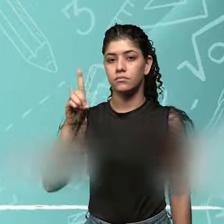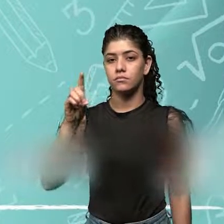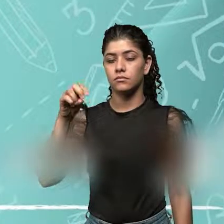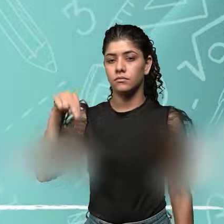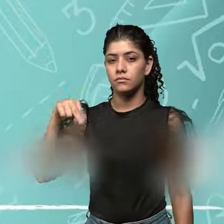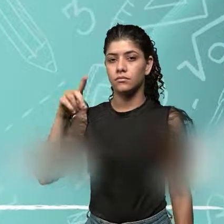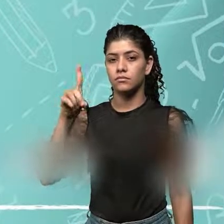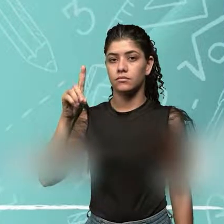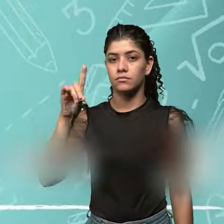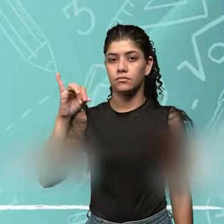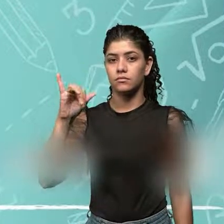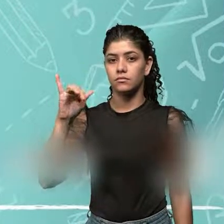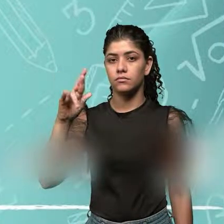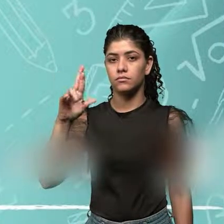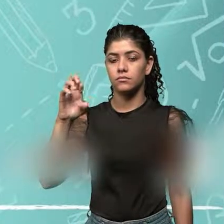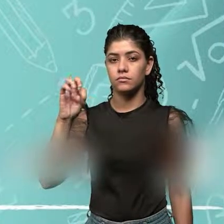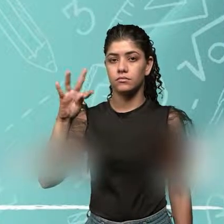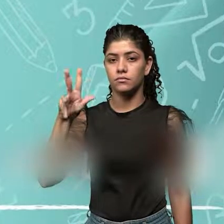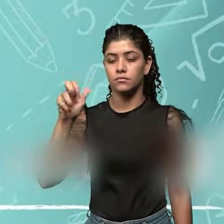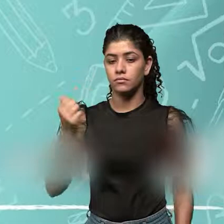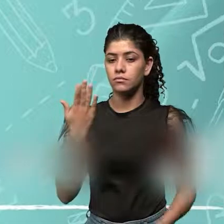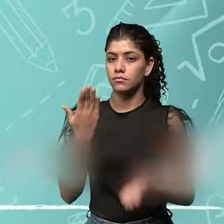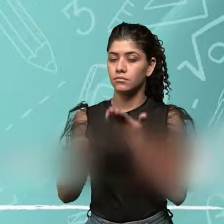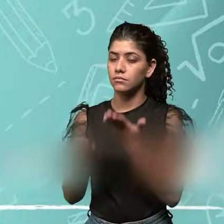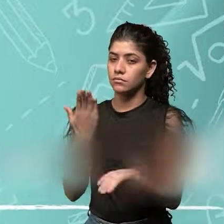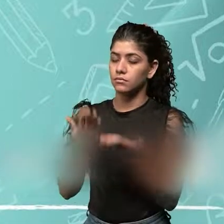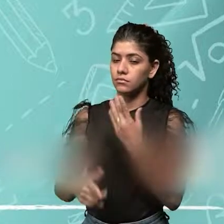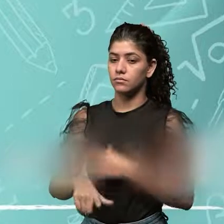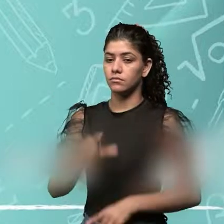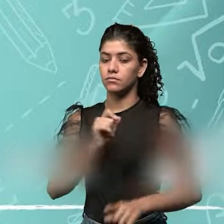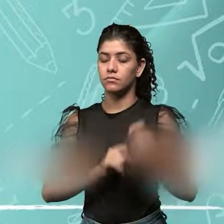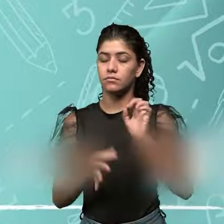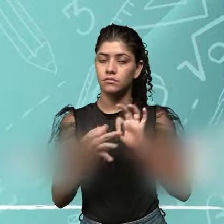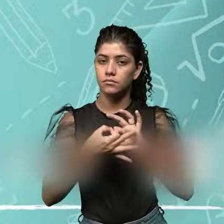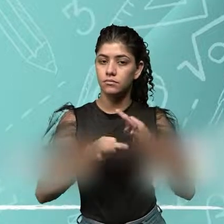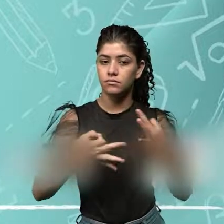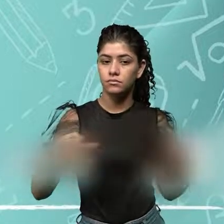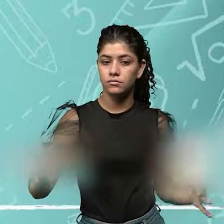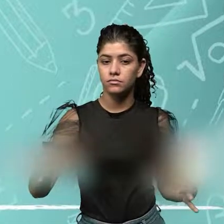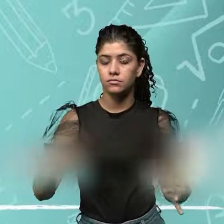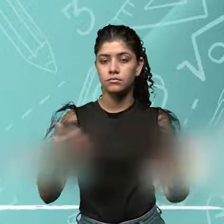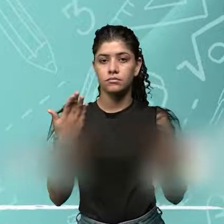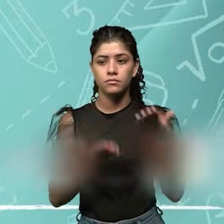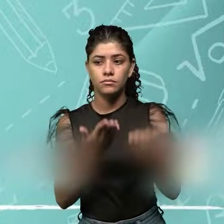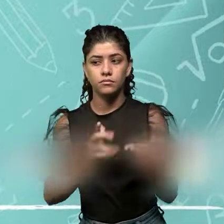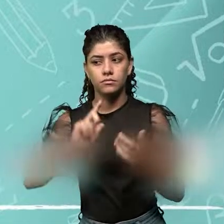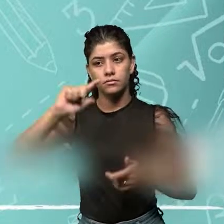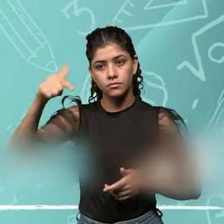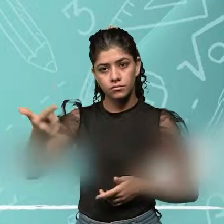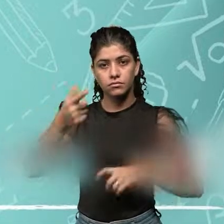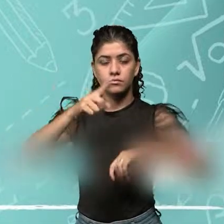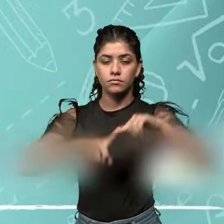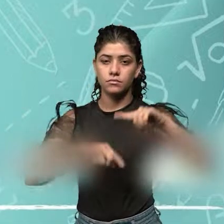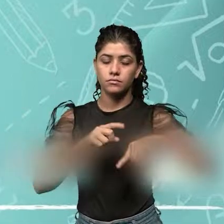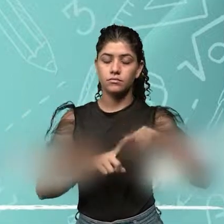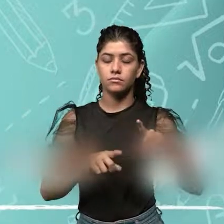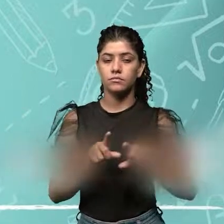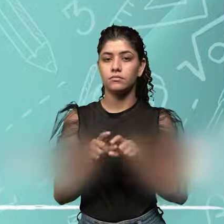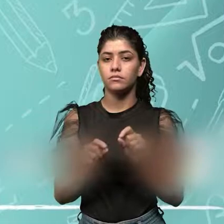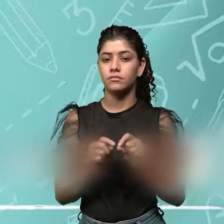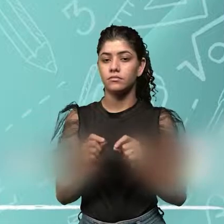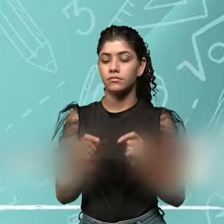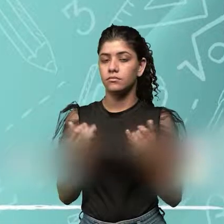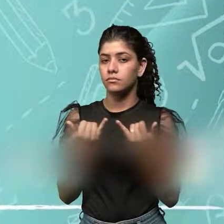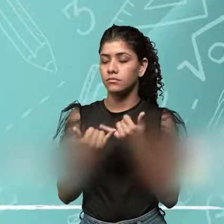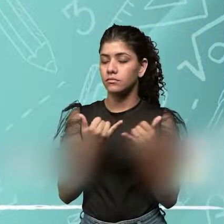comparação. É determinar a grandeza de uma peça com relação à outra de padrão ou